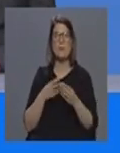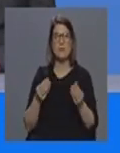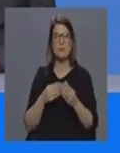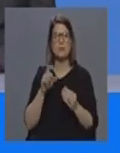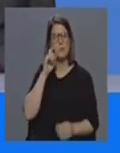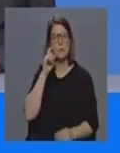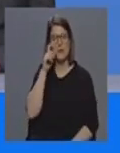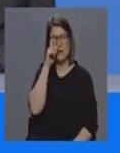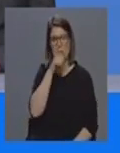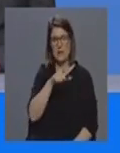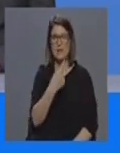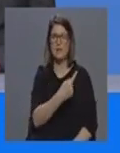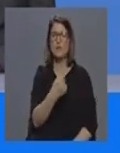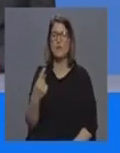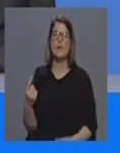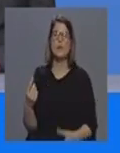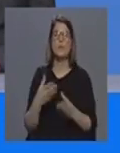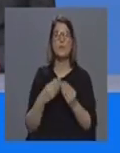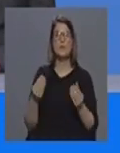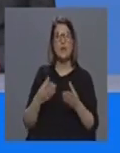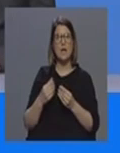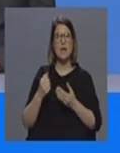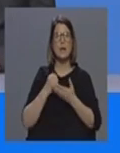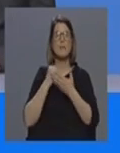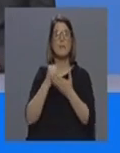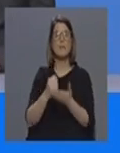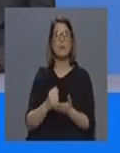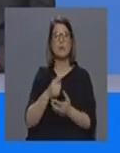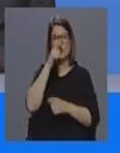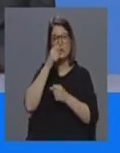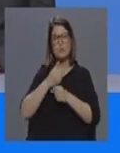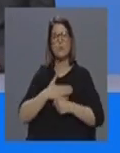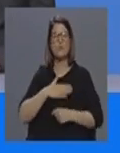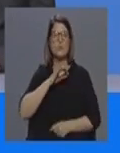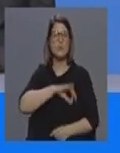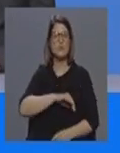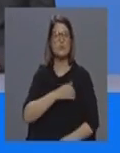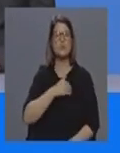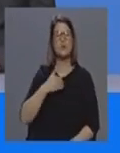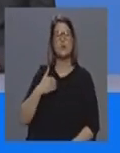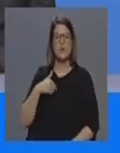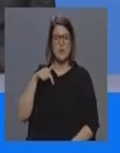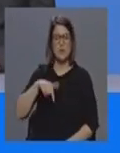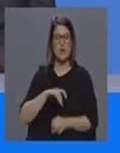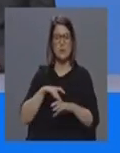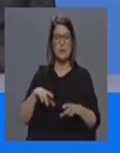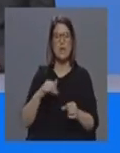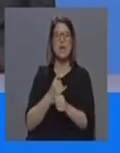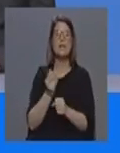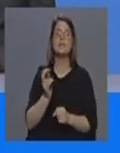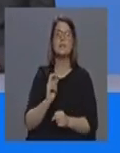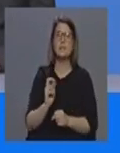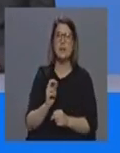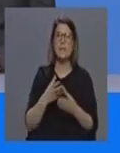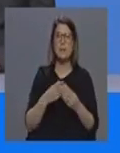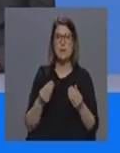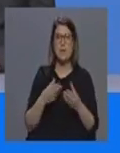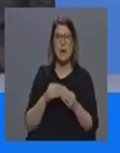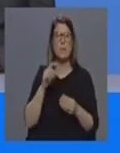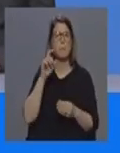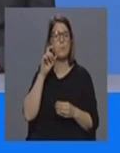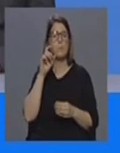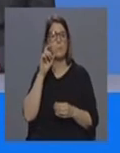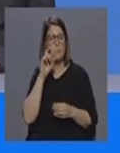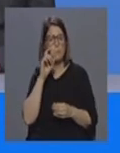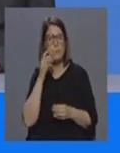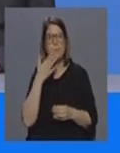individual e do material de apoio aos profissionais de saúde aí no hospital da Ilha Terceira há material suficiente os recursos